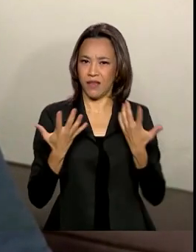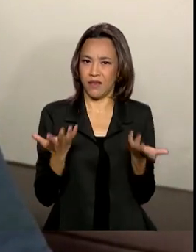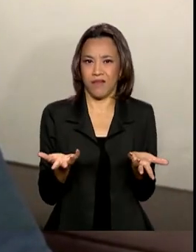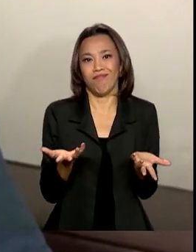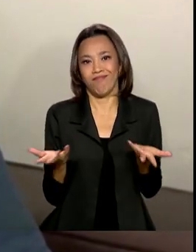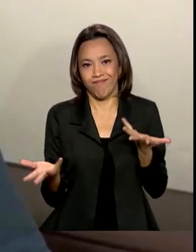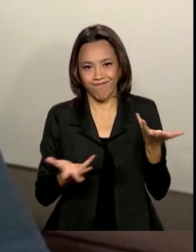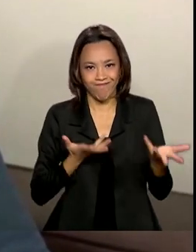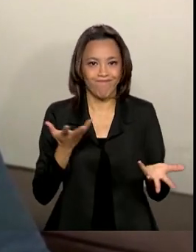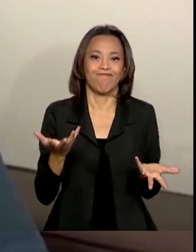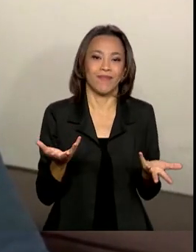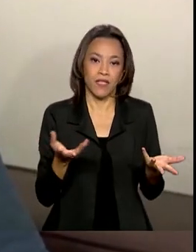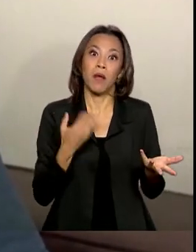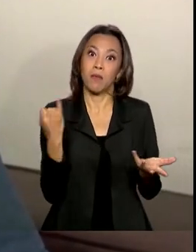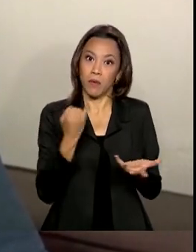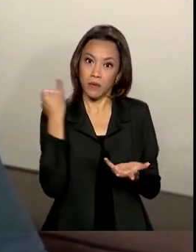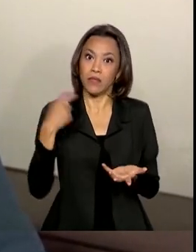nessa crise. Então, é importante. importante. importante.